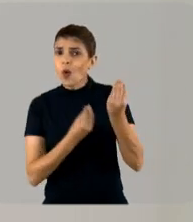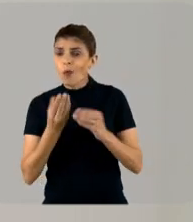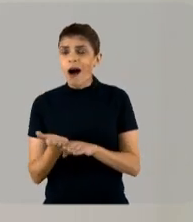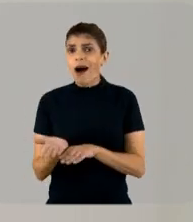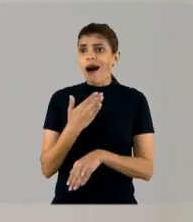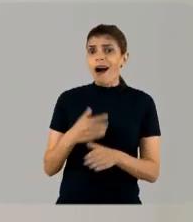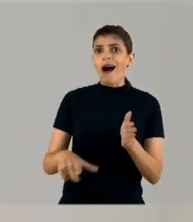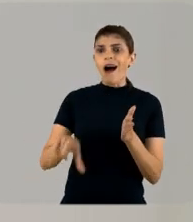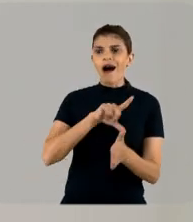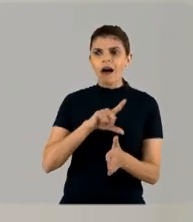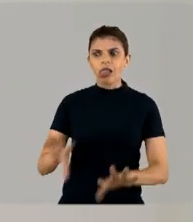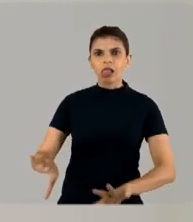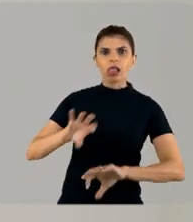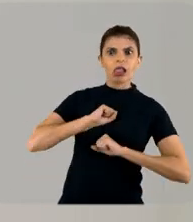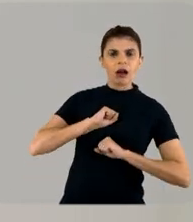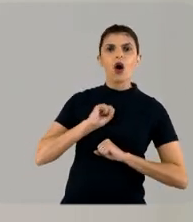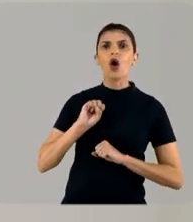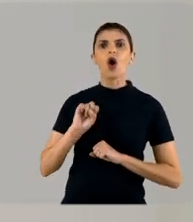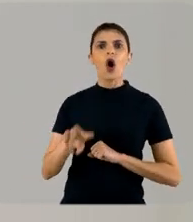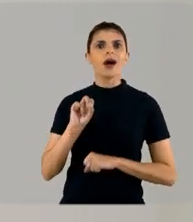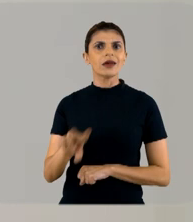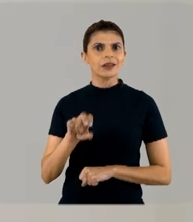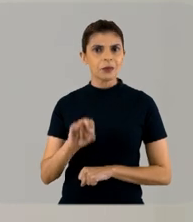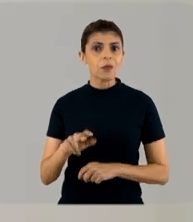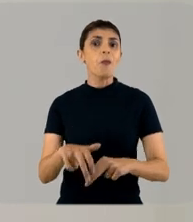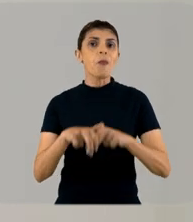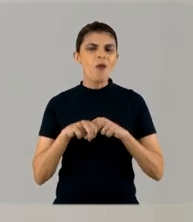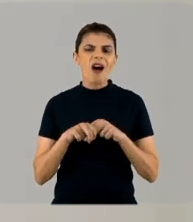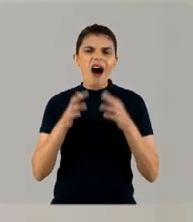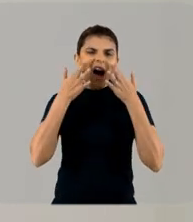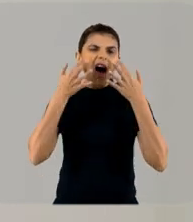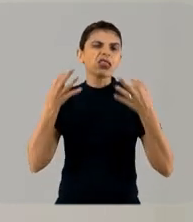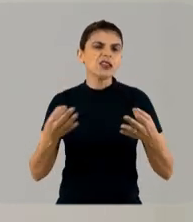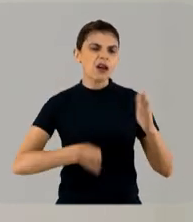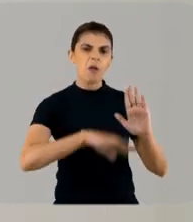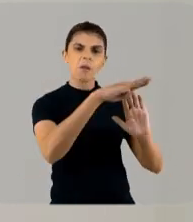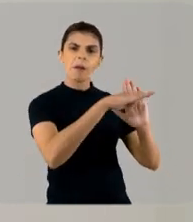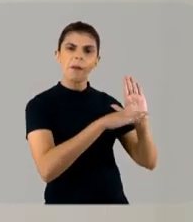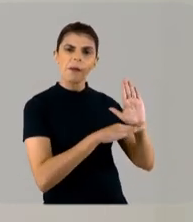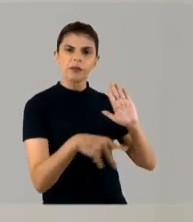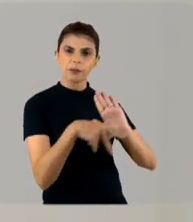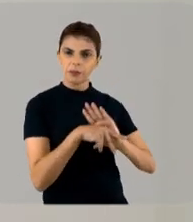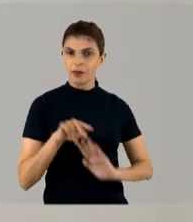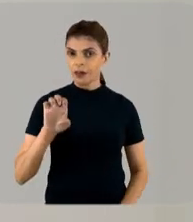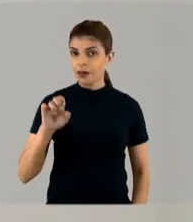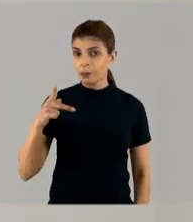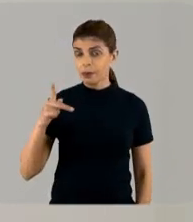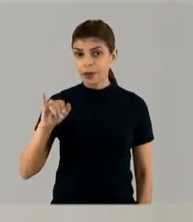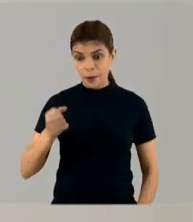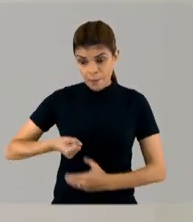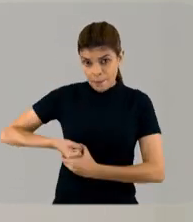anteriormente eles acabavam se contaminando por não dar tanto atenção a essas recomendações. Parto normal,